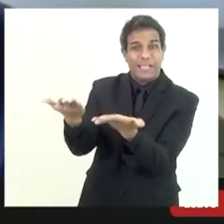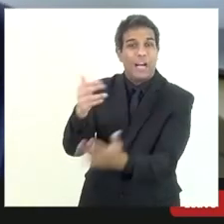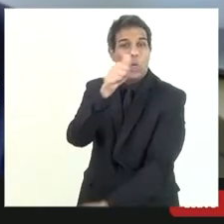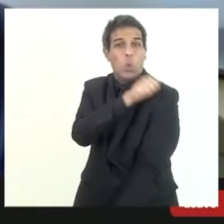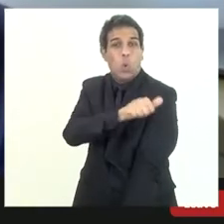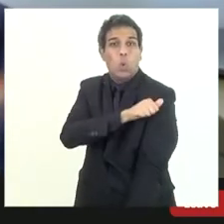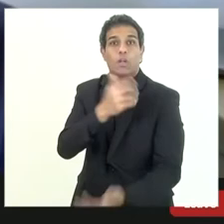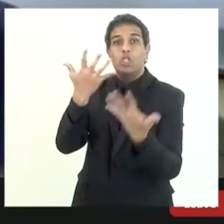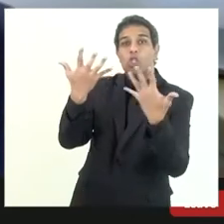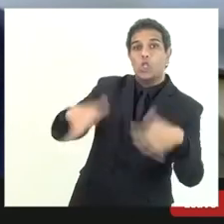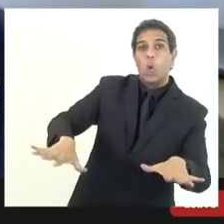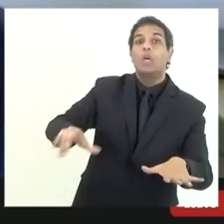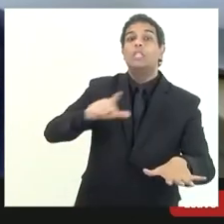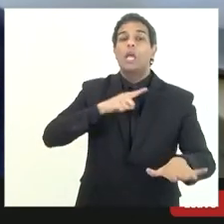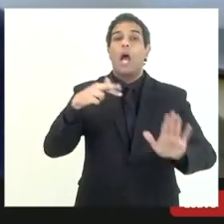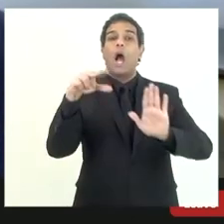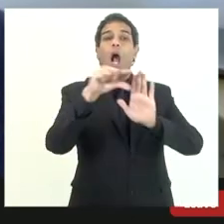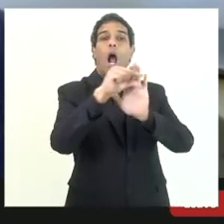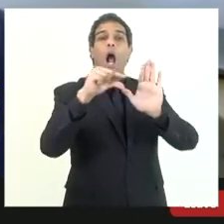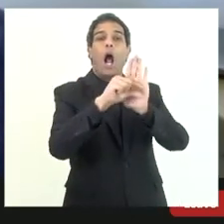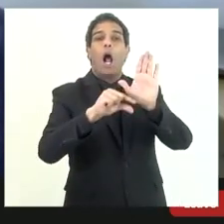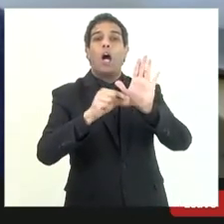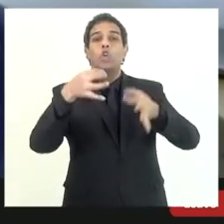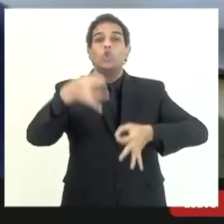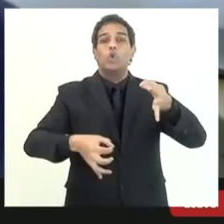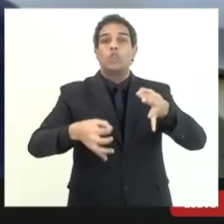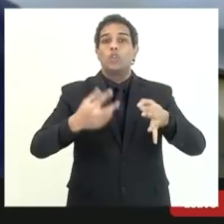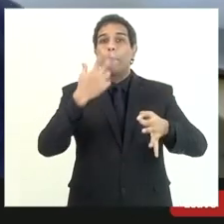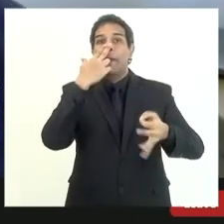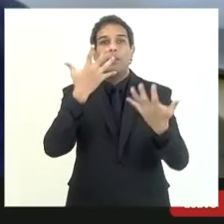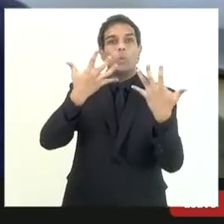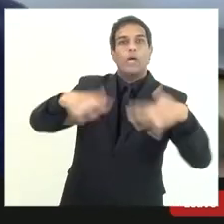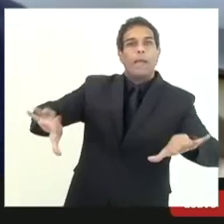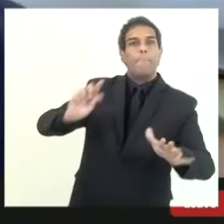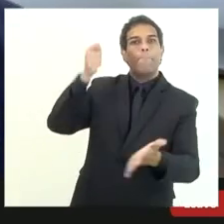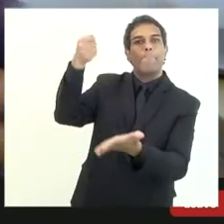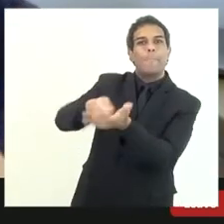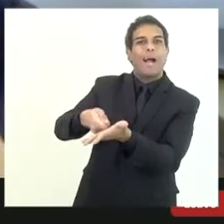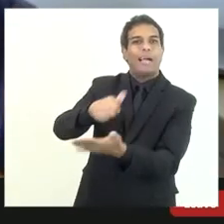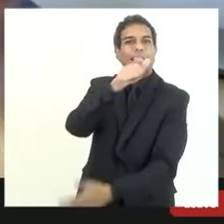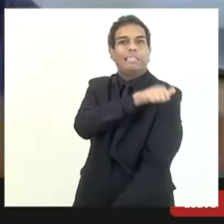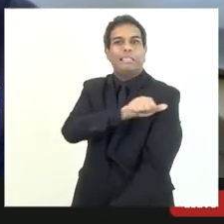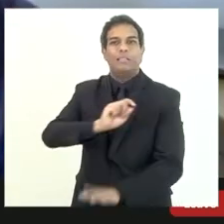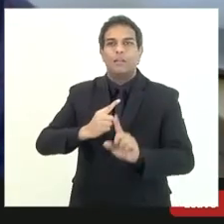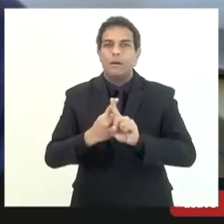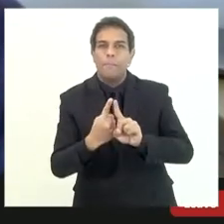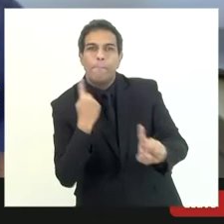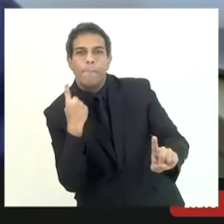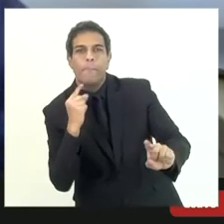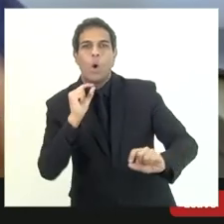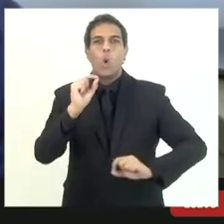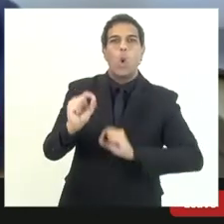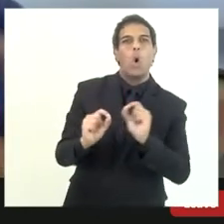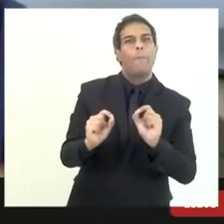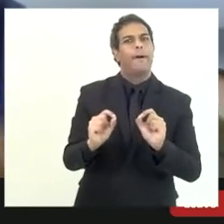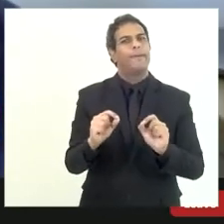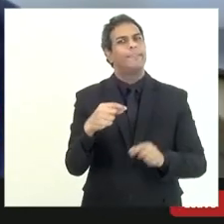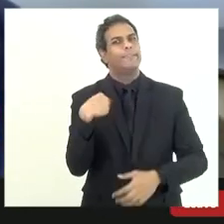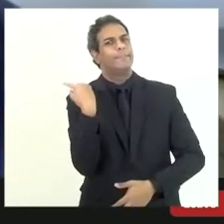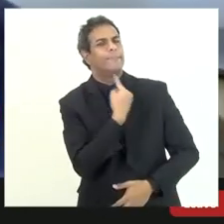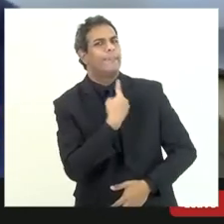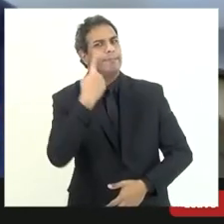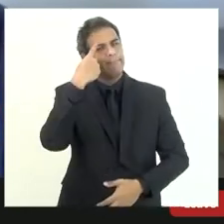o litígio jurídico é a regra de não pagar então vamos estar litigando vamos estar litigando